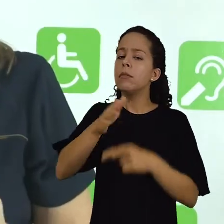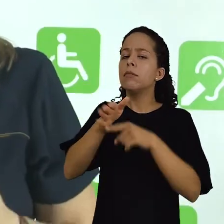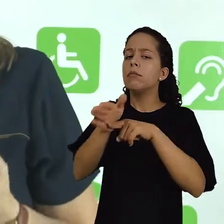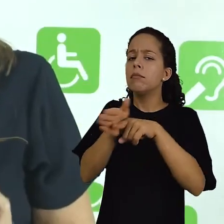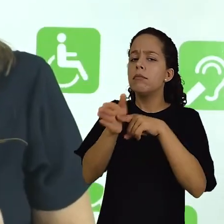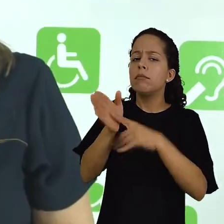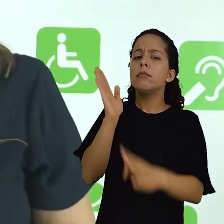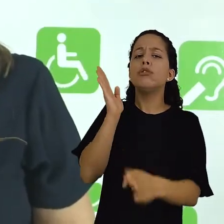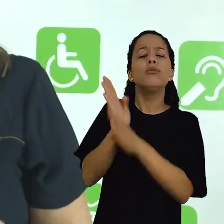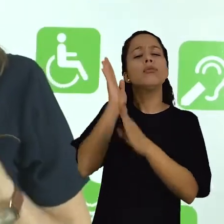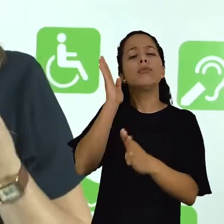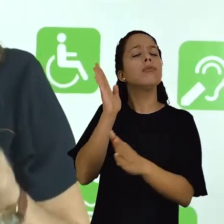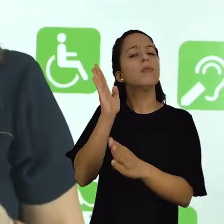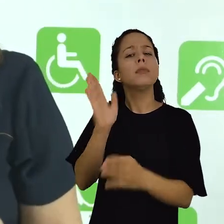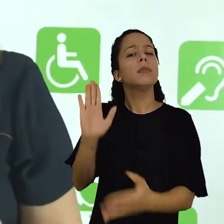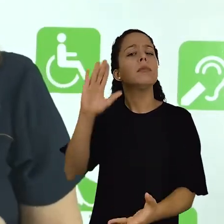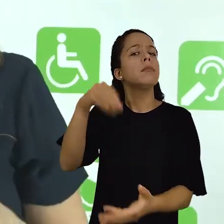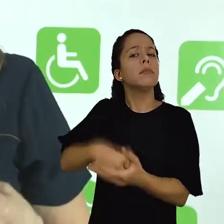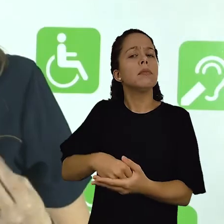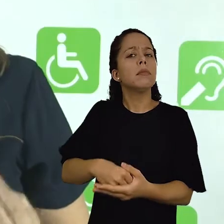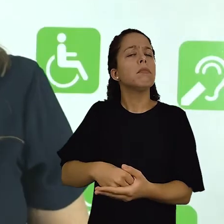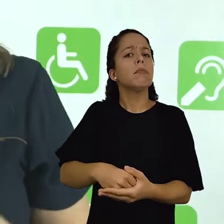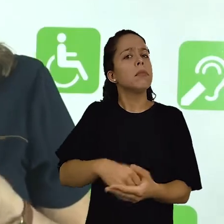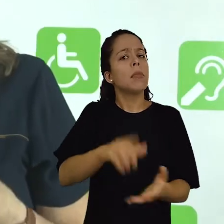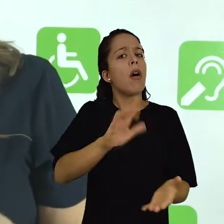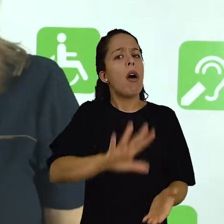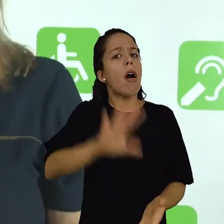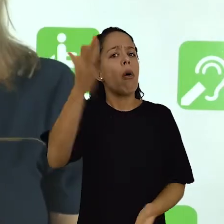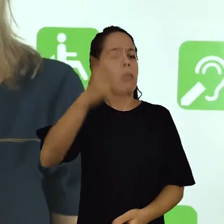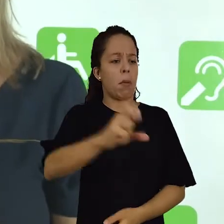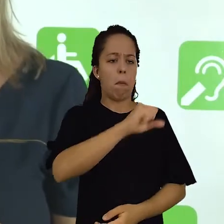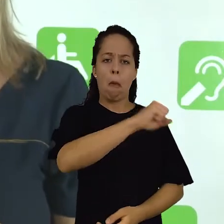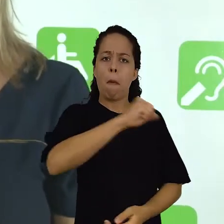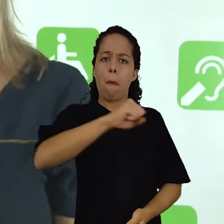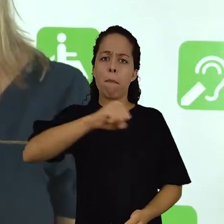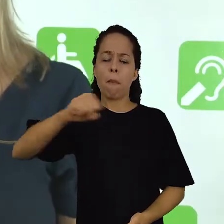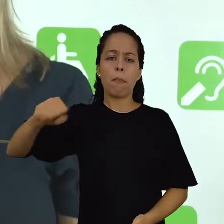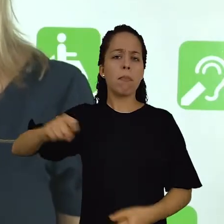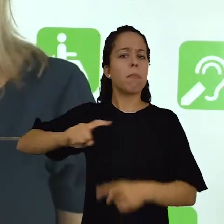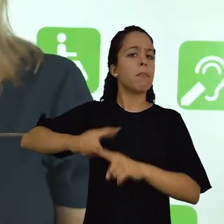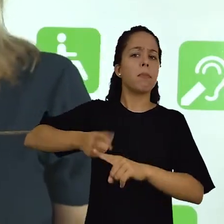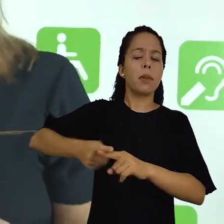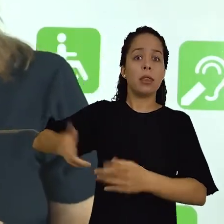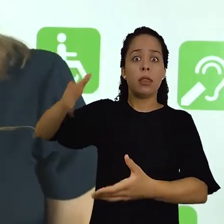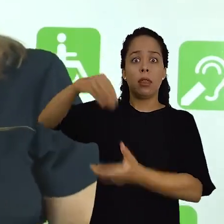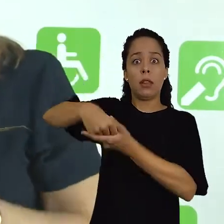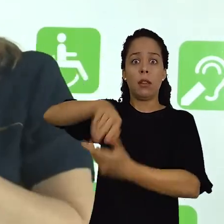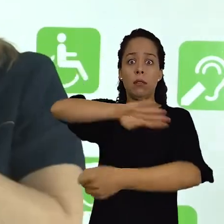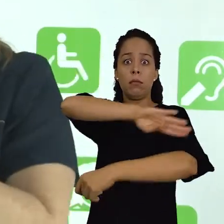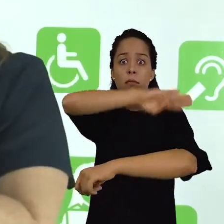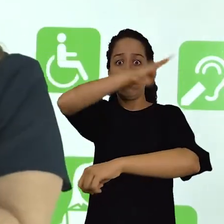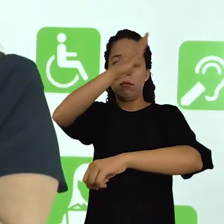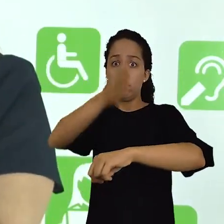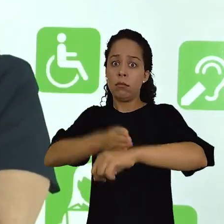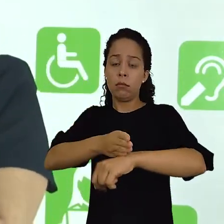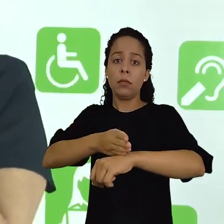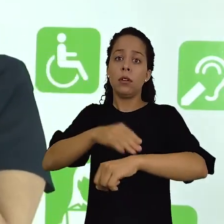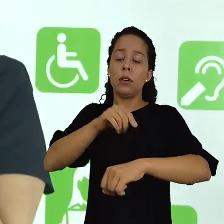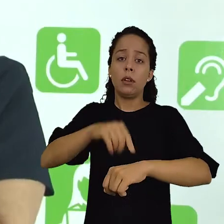provar, descobrir quais as causas de vários assassinatos que ocorreram no mosteiro